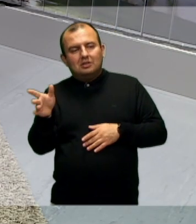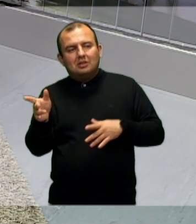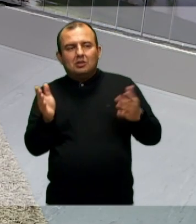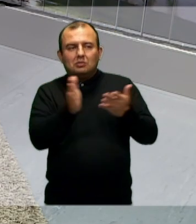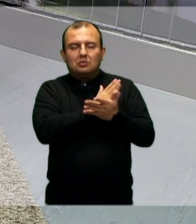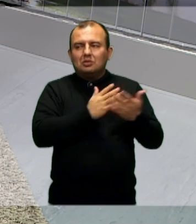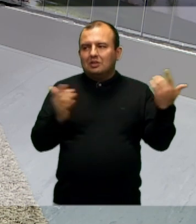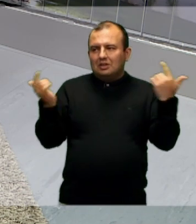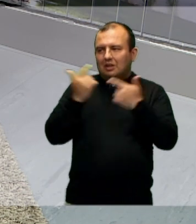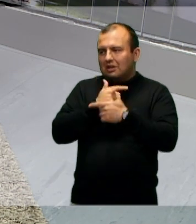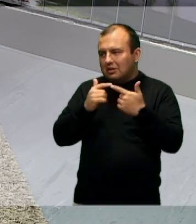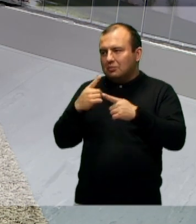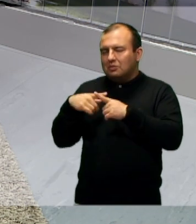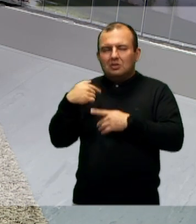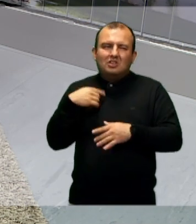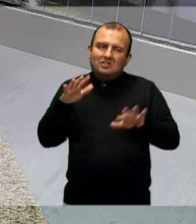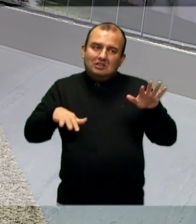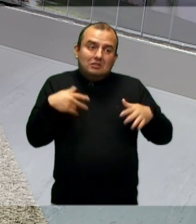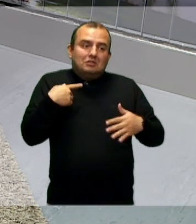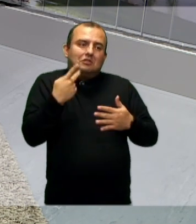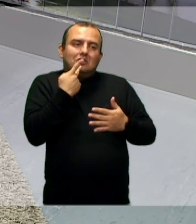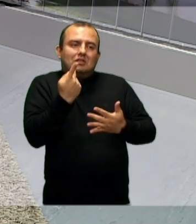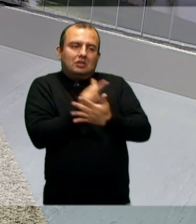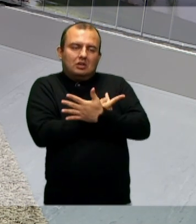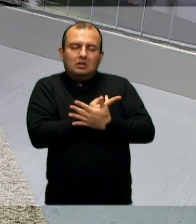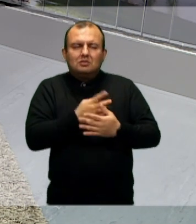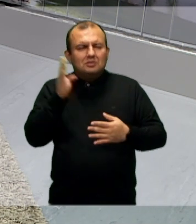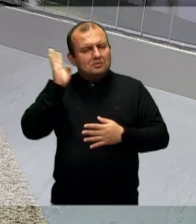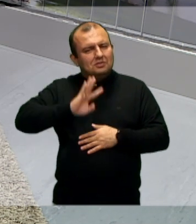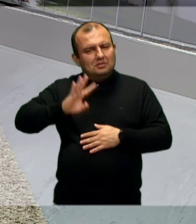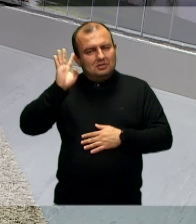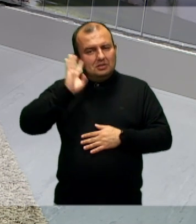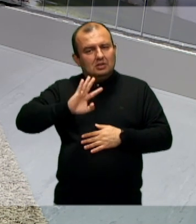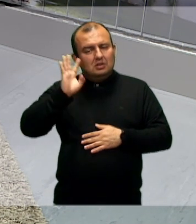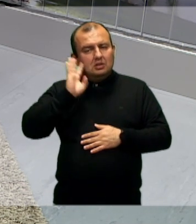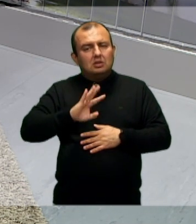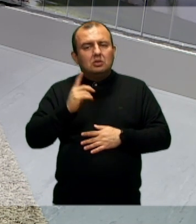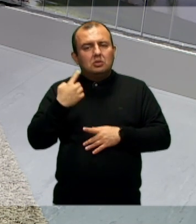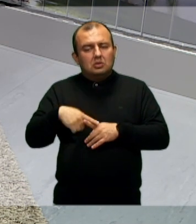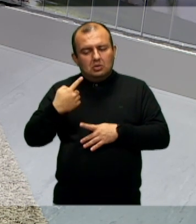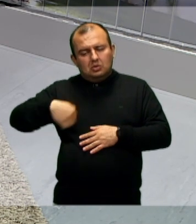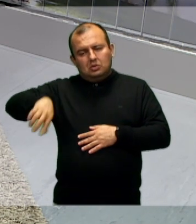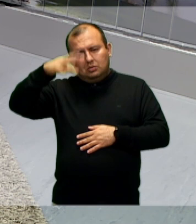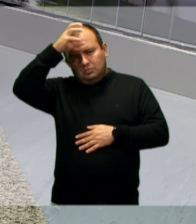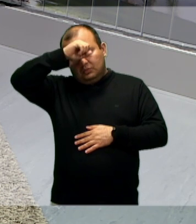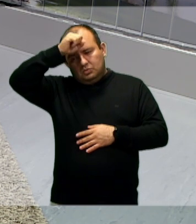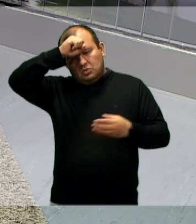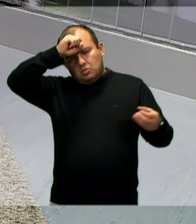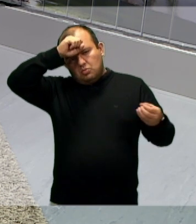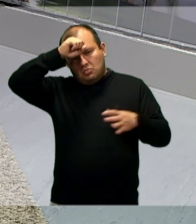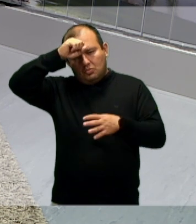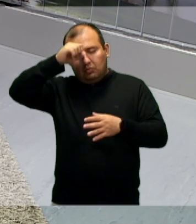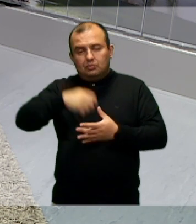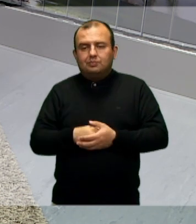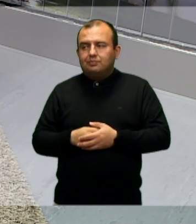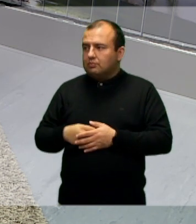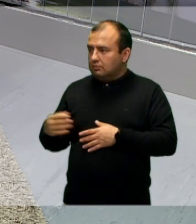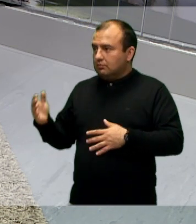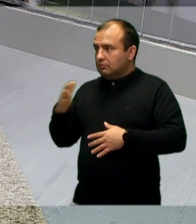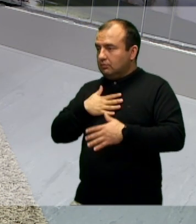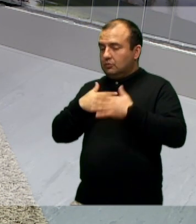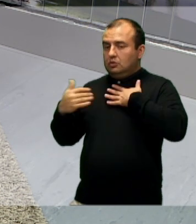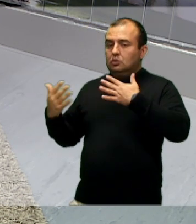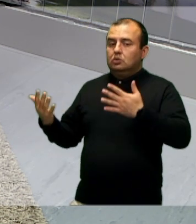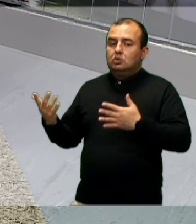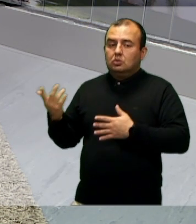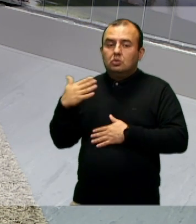alguma coisa que você falava errado, mas foram momentos muito legais que também, como eu disse, a gente foi um aprendizagem novo para nós. E você ficou surpreso